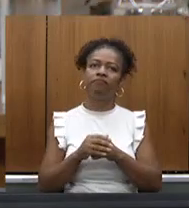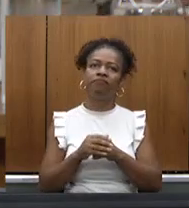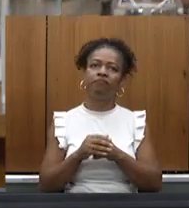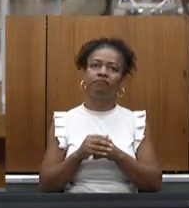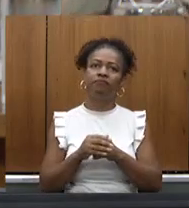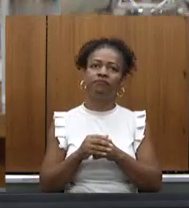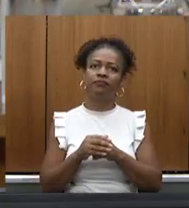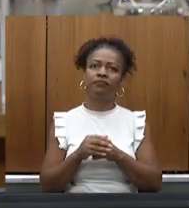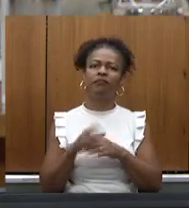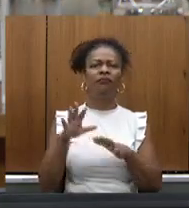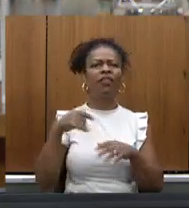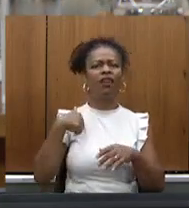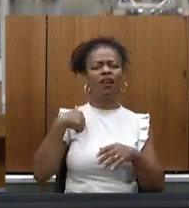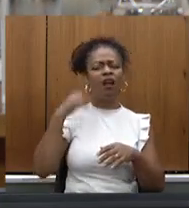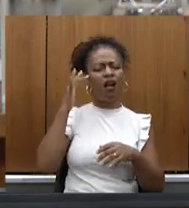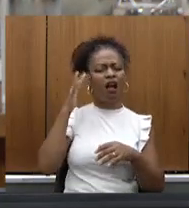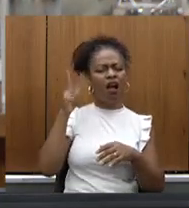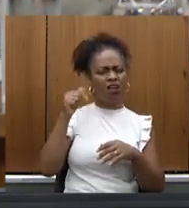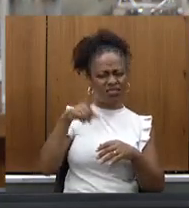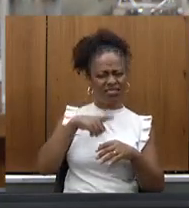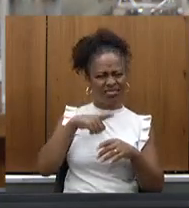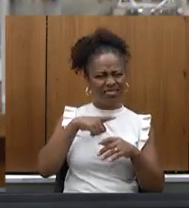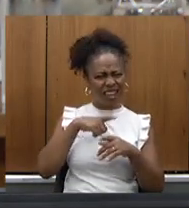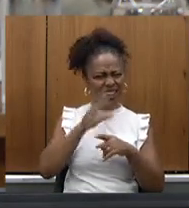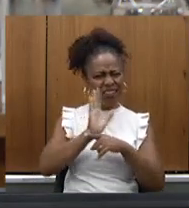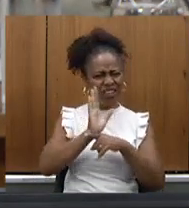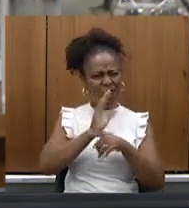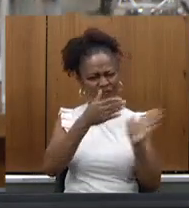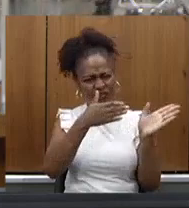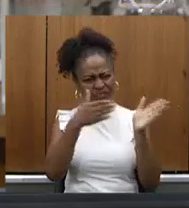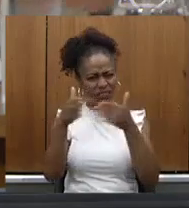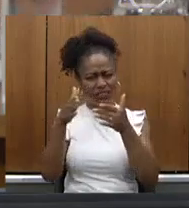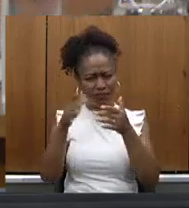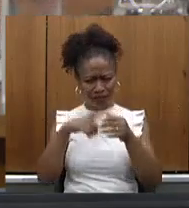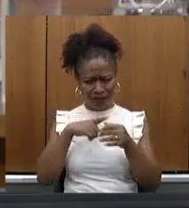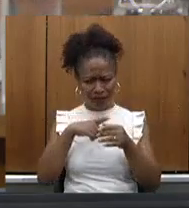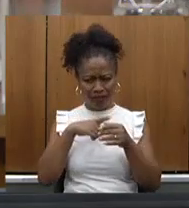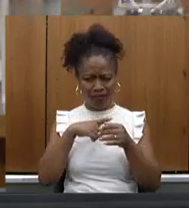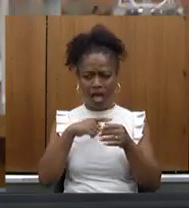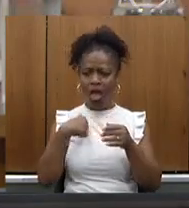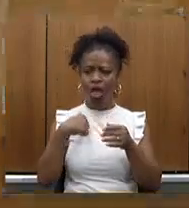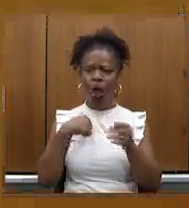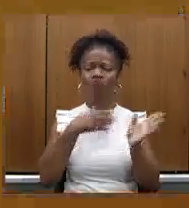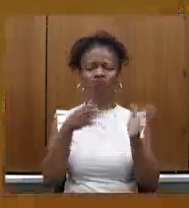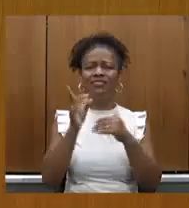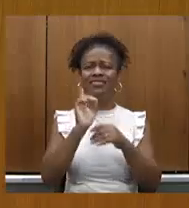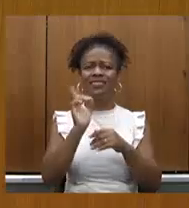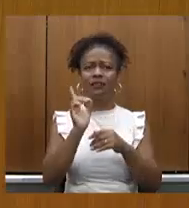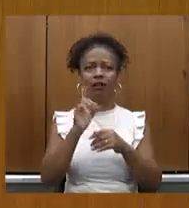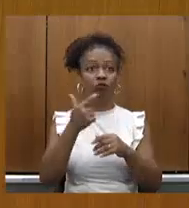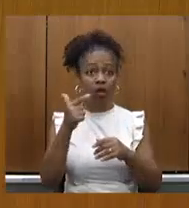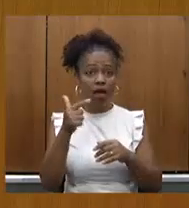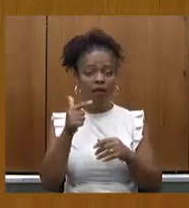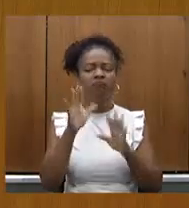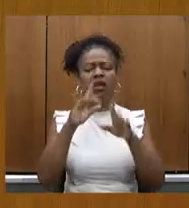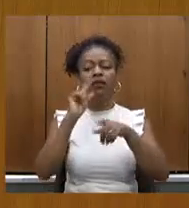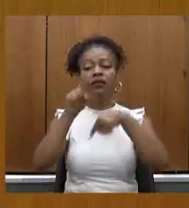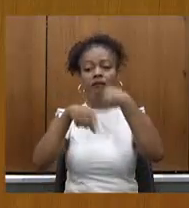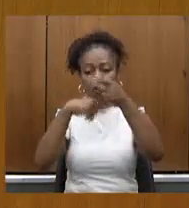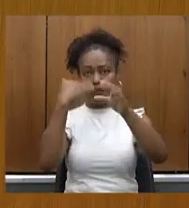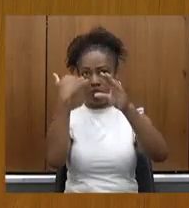Eu acho que tem até um vídeo, se puder, da Farmácia de Minas, que eu não tinha passado, não tem não, mas depois eu mando para você,